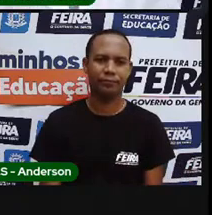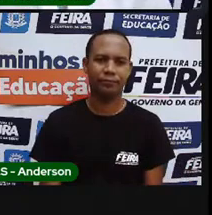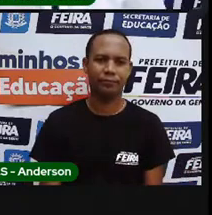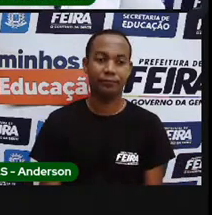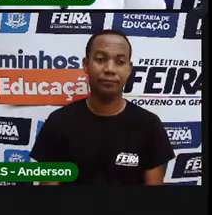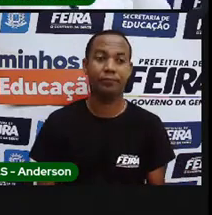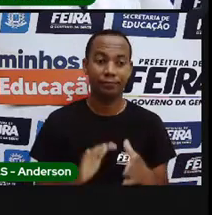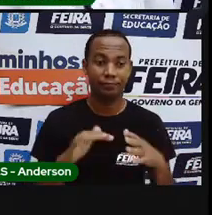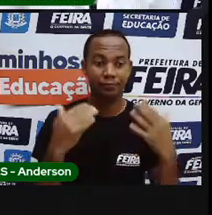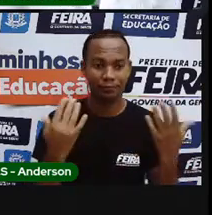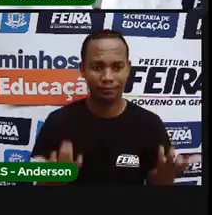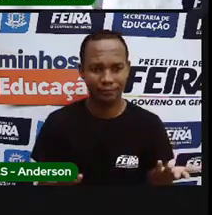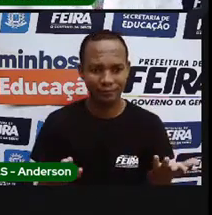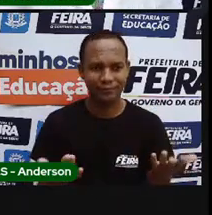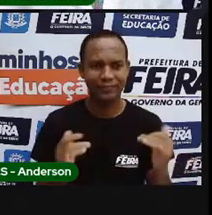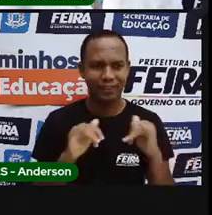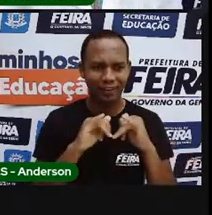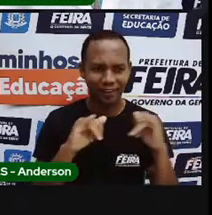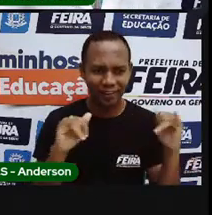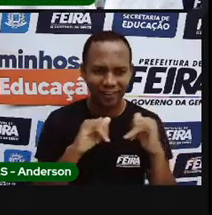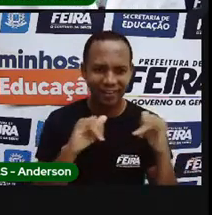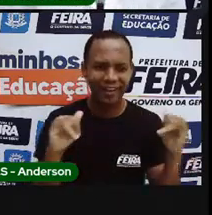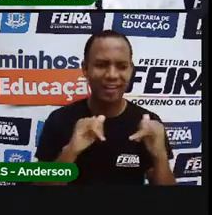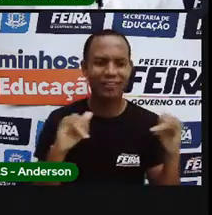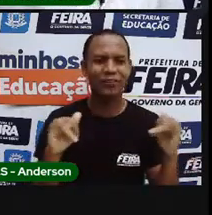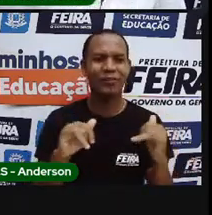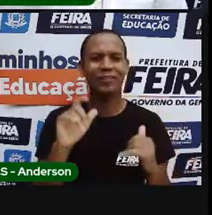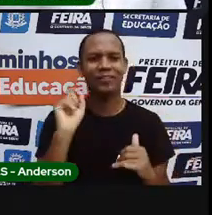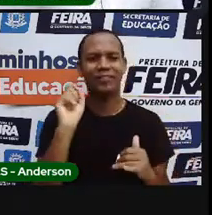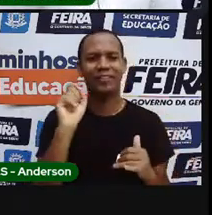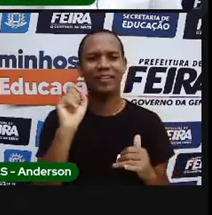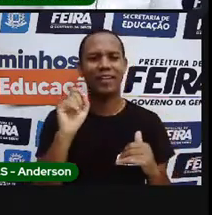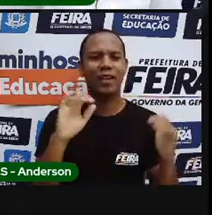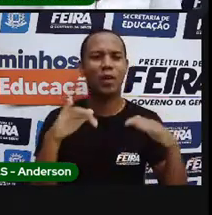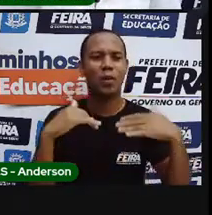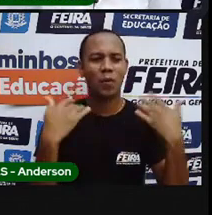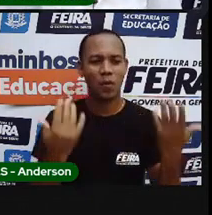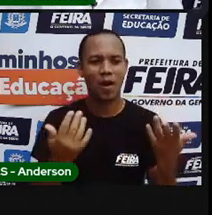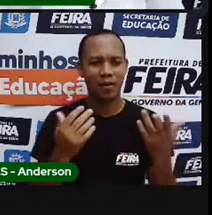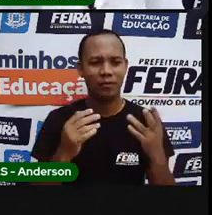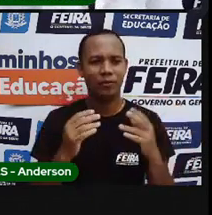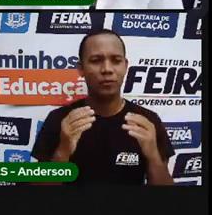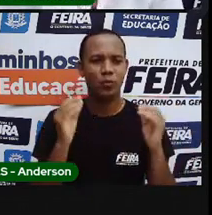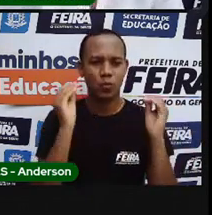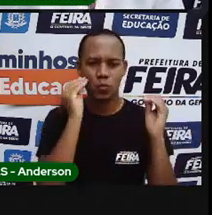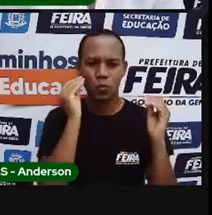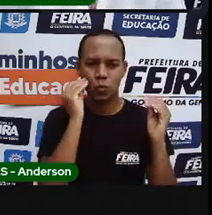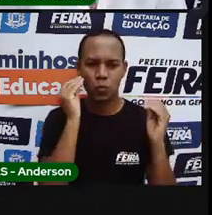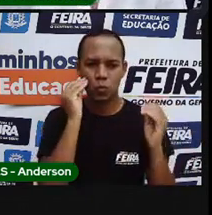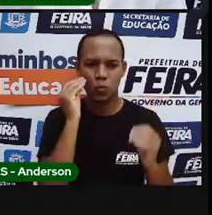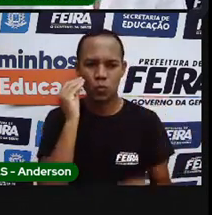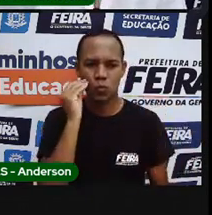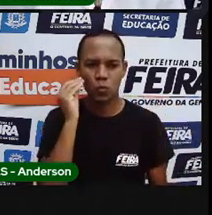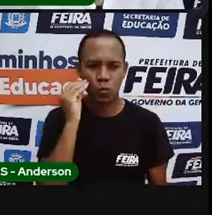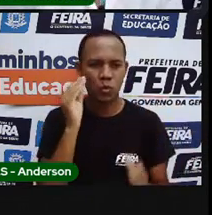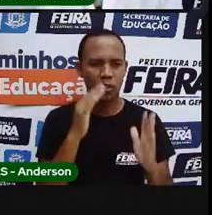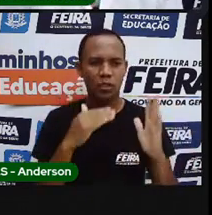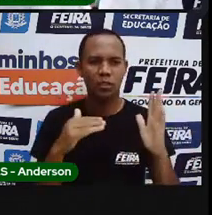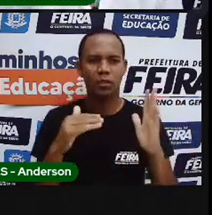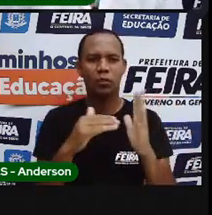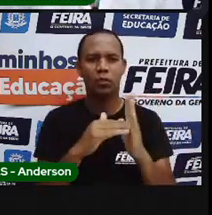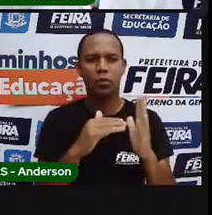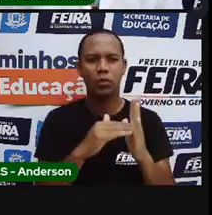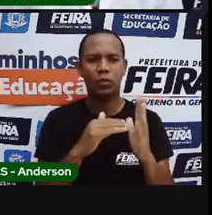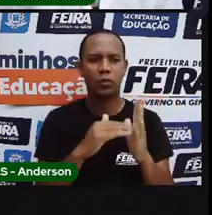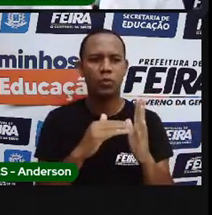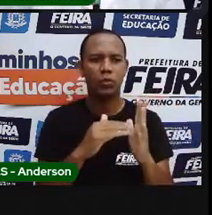Bom Os recadinhos de hoje Né? Um beijo para todos que estão aí